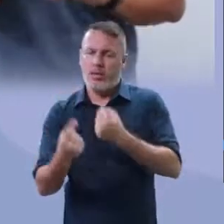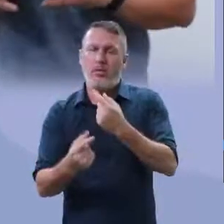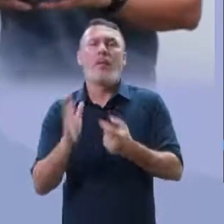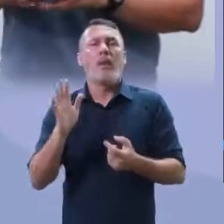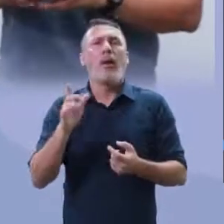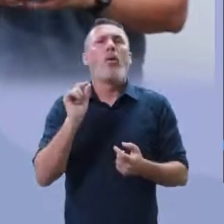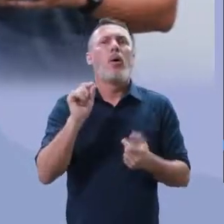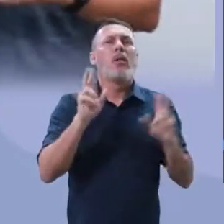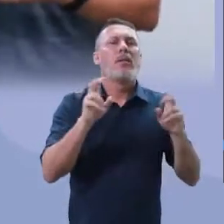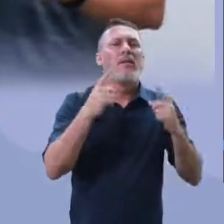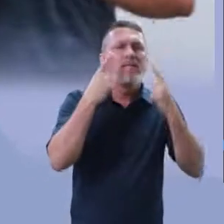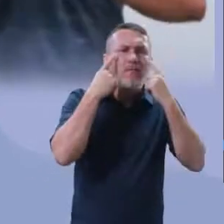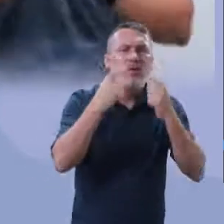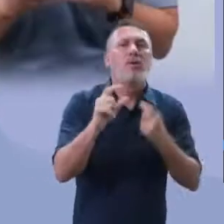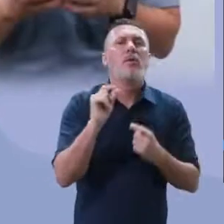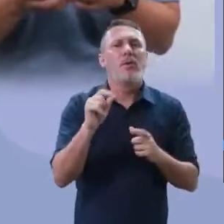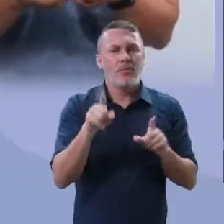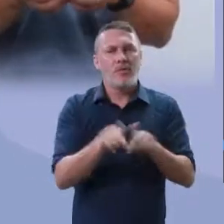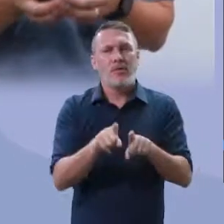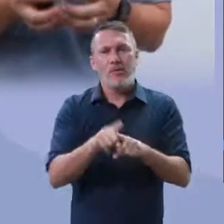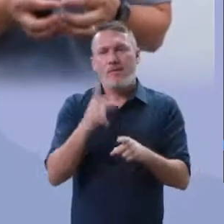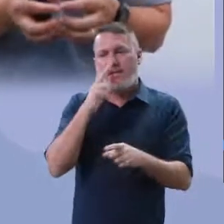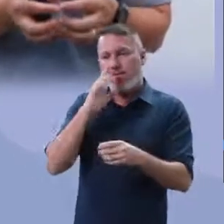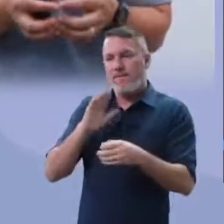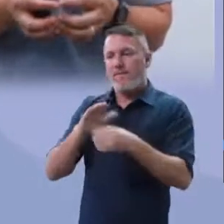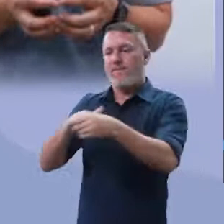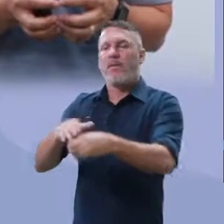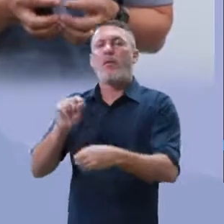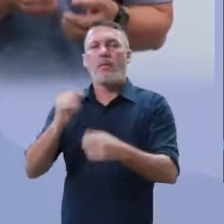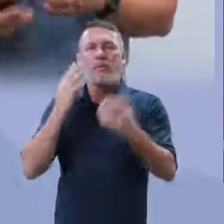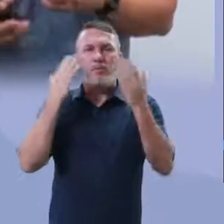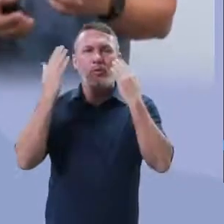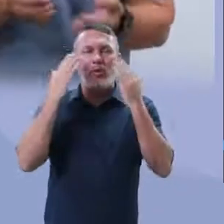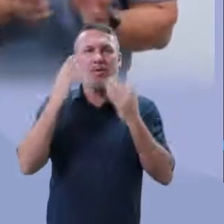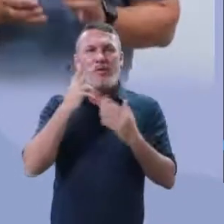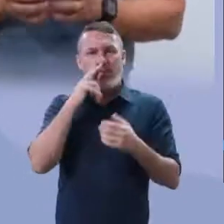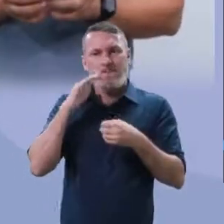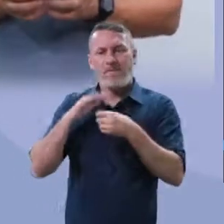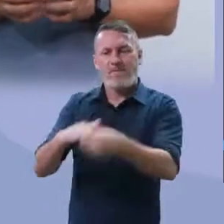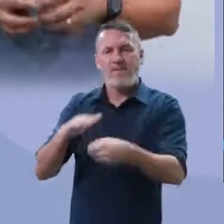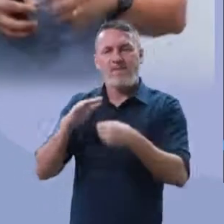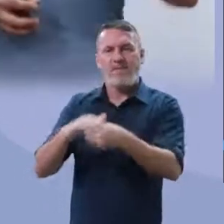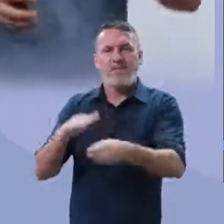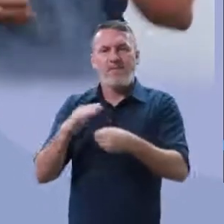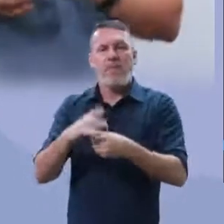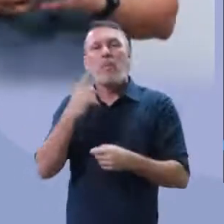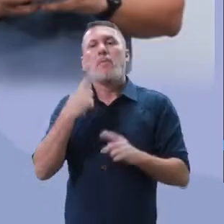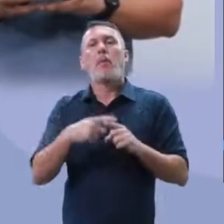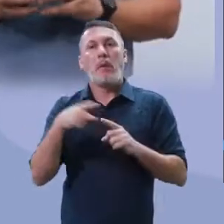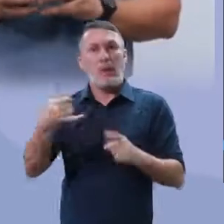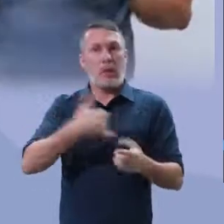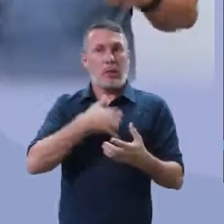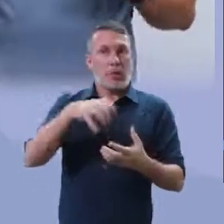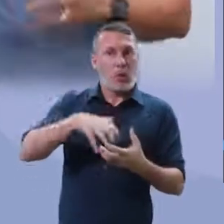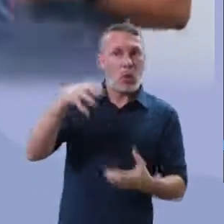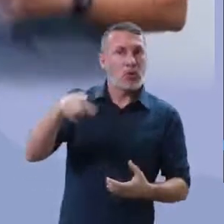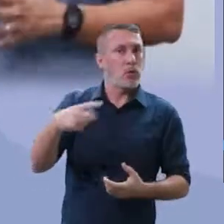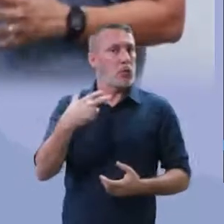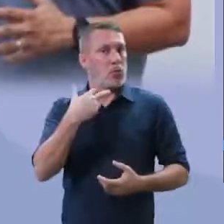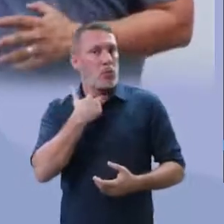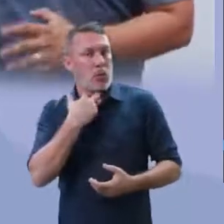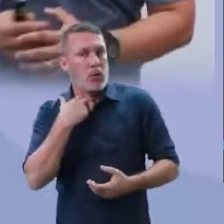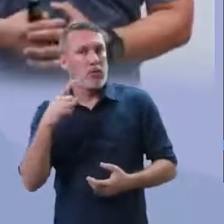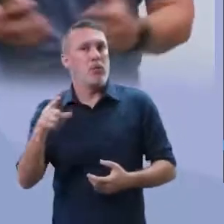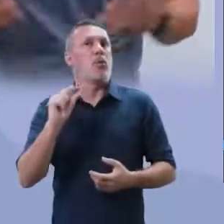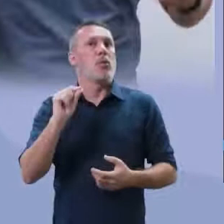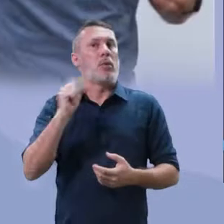Mas eu estou falando da violência, até mesmo a violência psicológica. Alguns vídeos mostrando isso. Porque o idoso não tinha